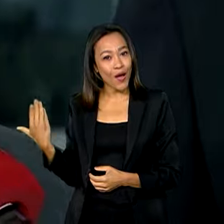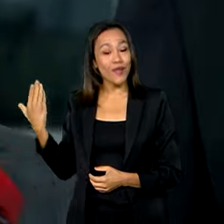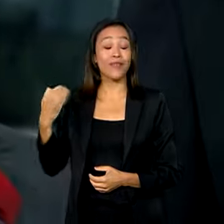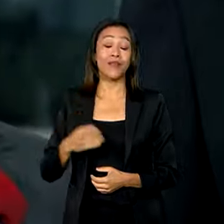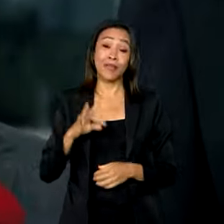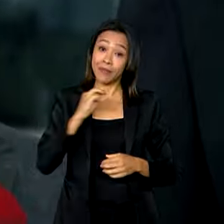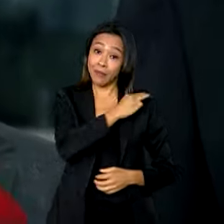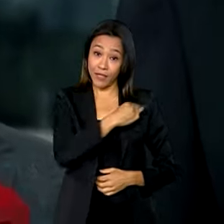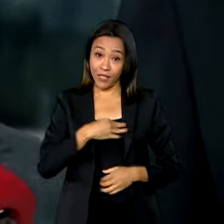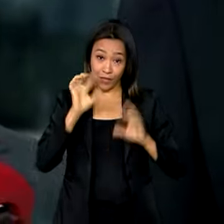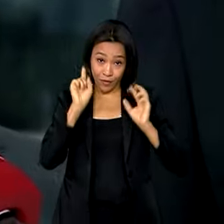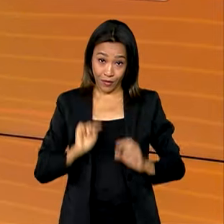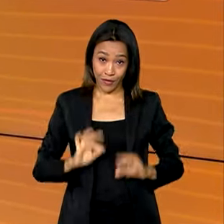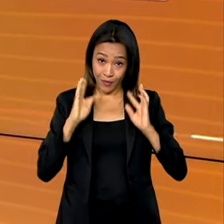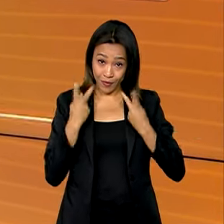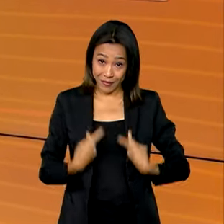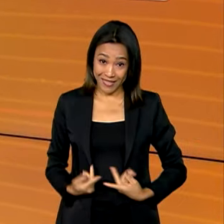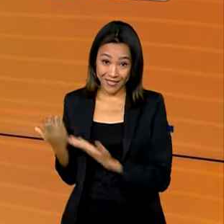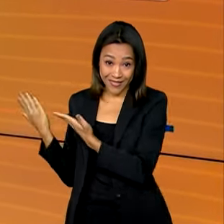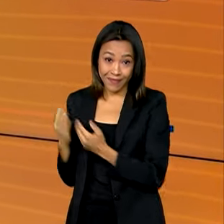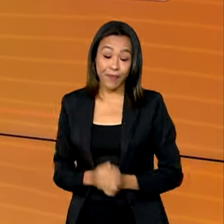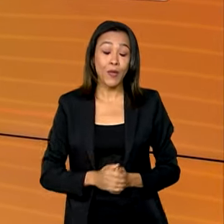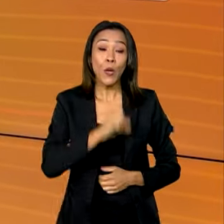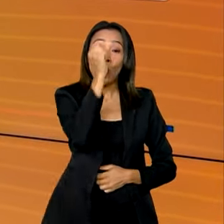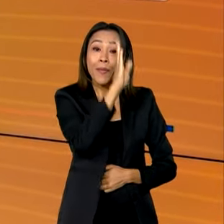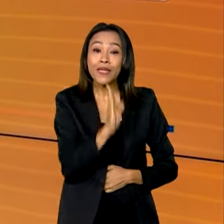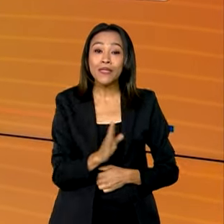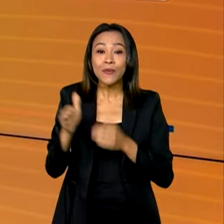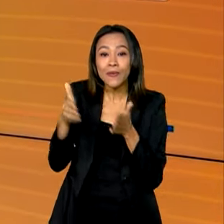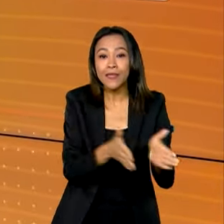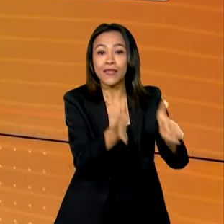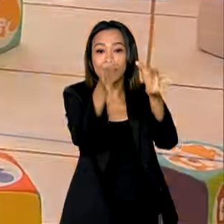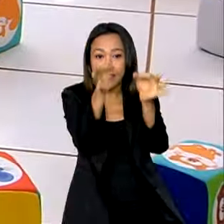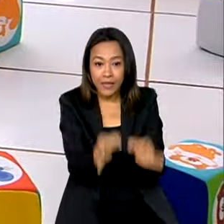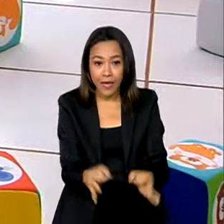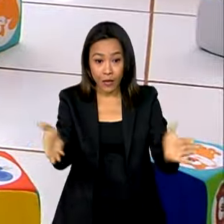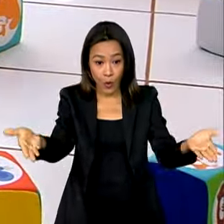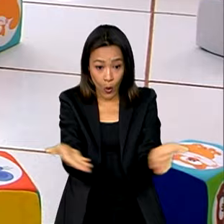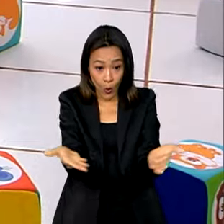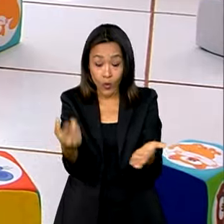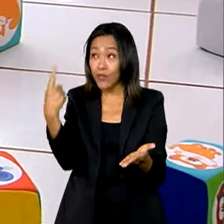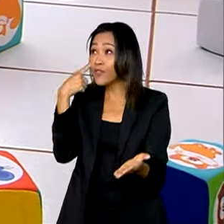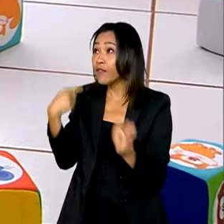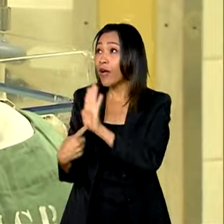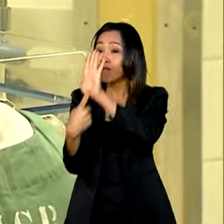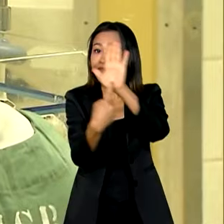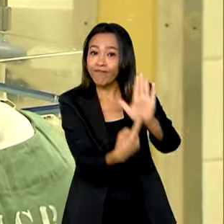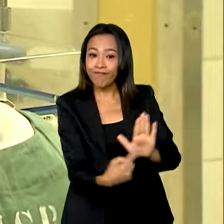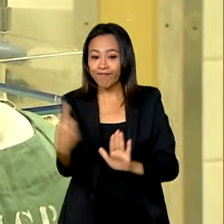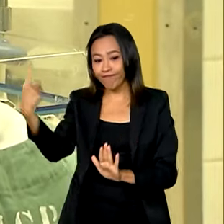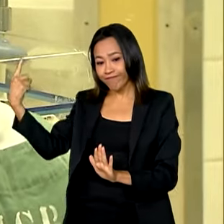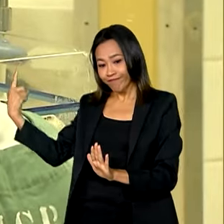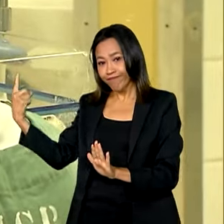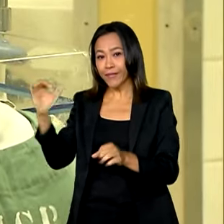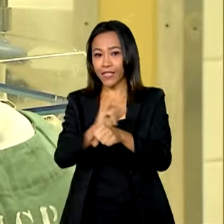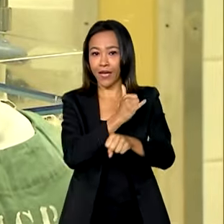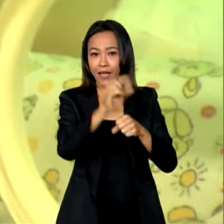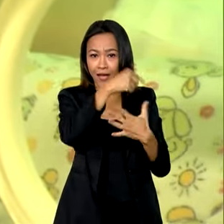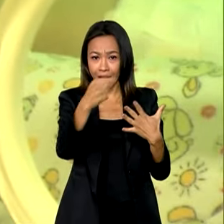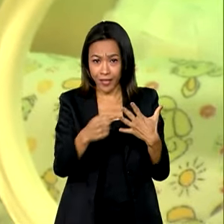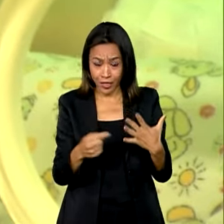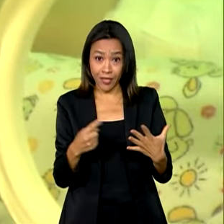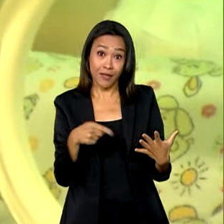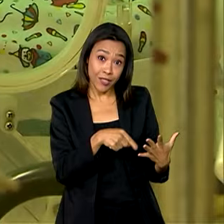Humanos e da Cidadania. Brasil no Rumo Certo. No quadro de hoje, você vai ver que iniciativas de combate à